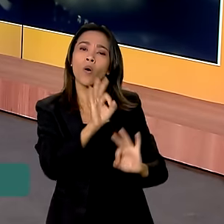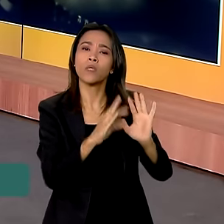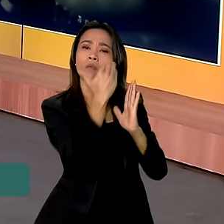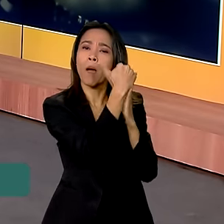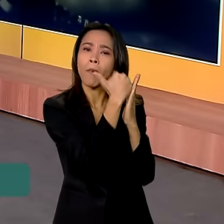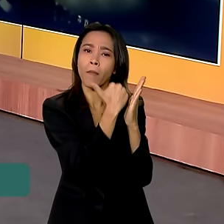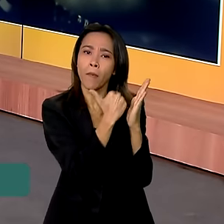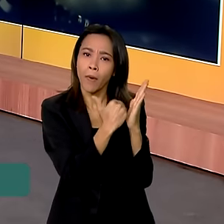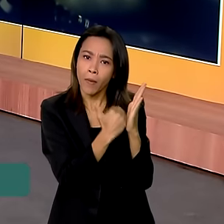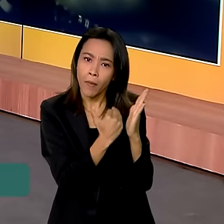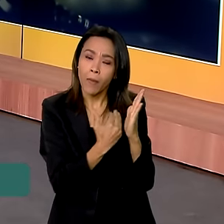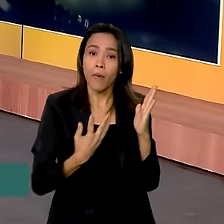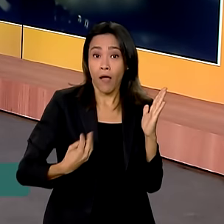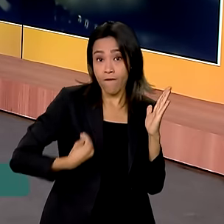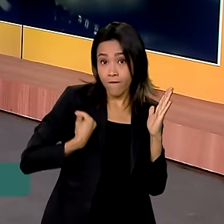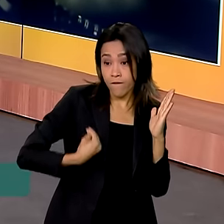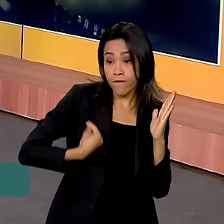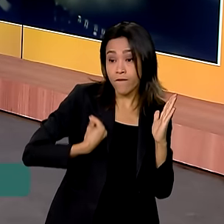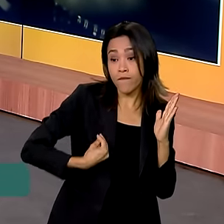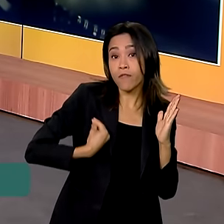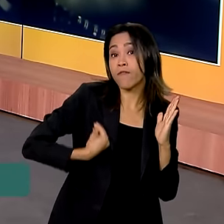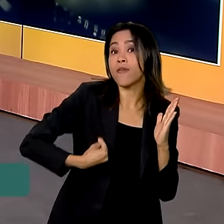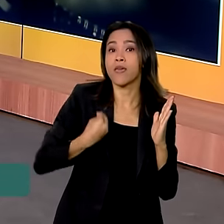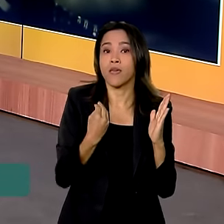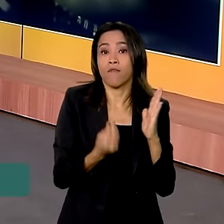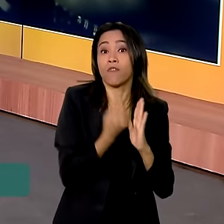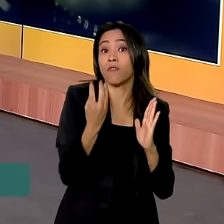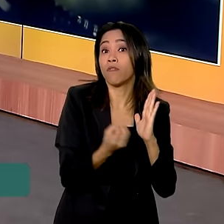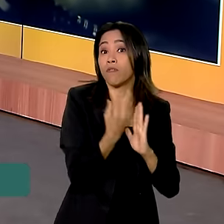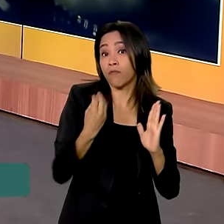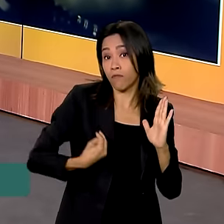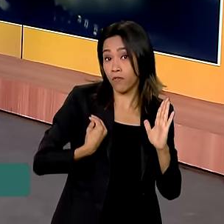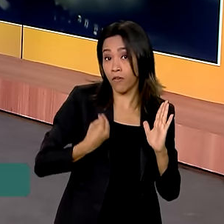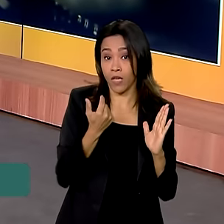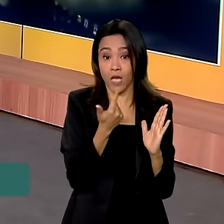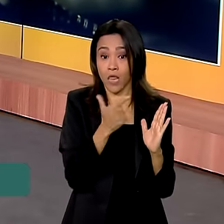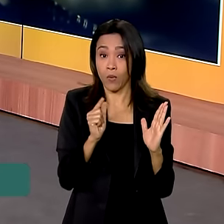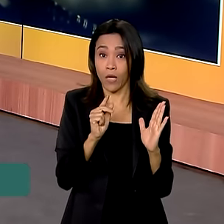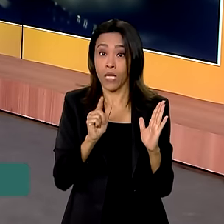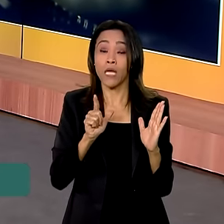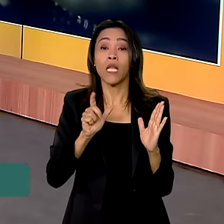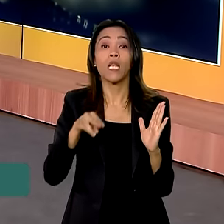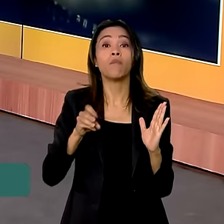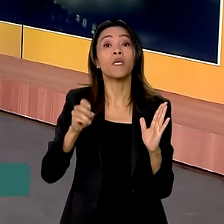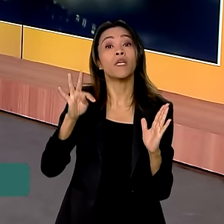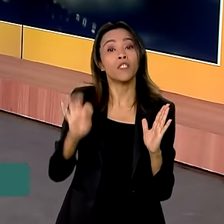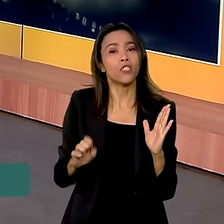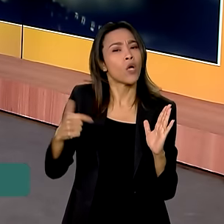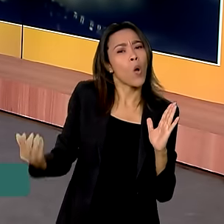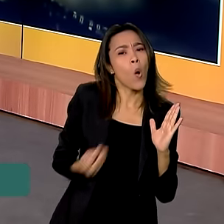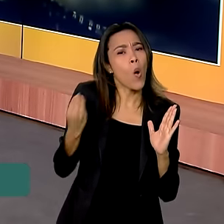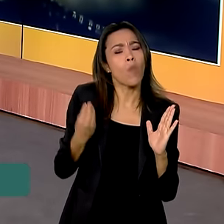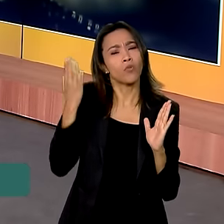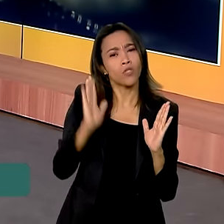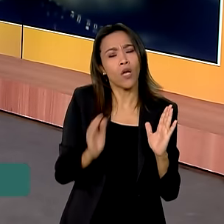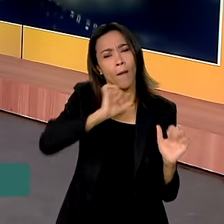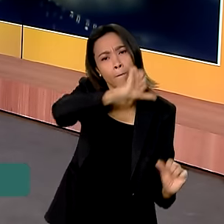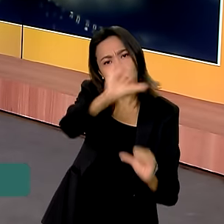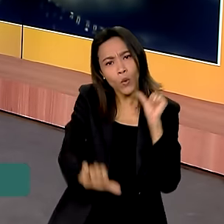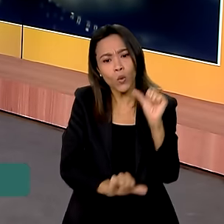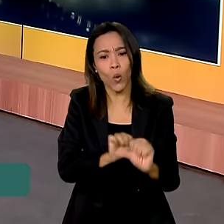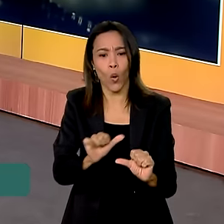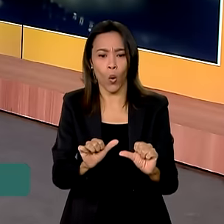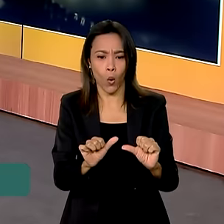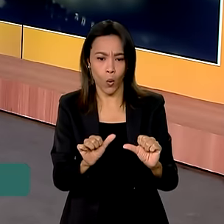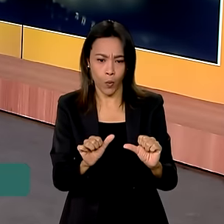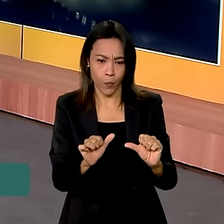fase de implementação está o Viver Sem Limites. Como é que o Viver Sem Limites já começou a mudar sem limite?